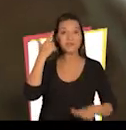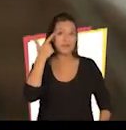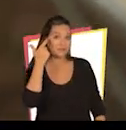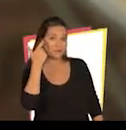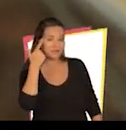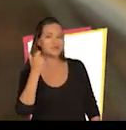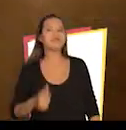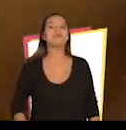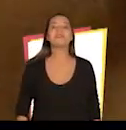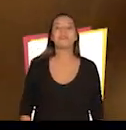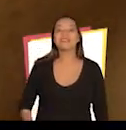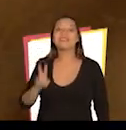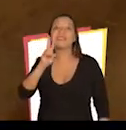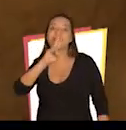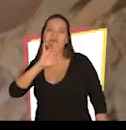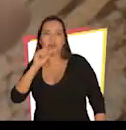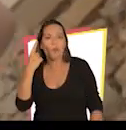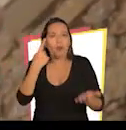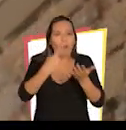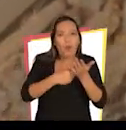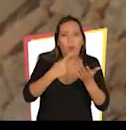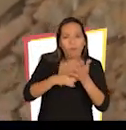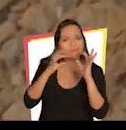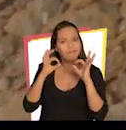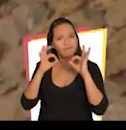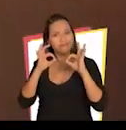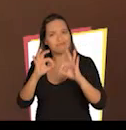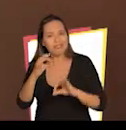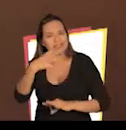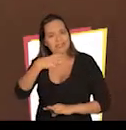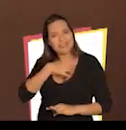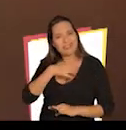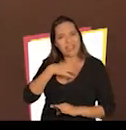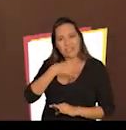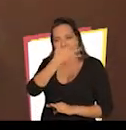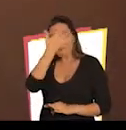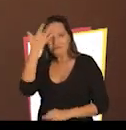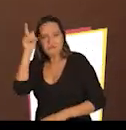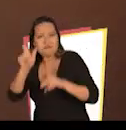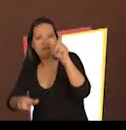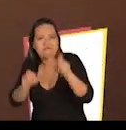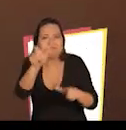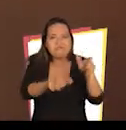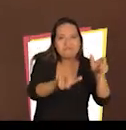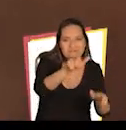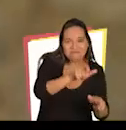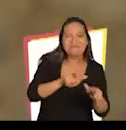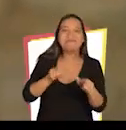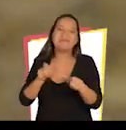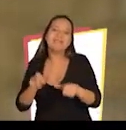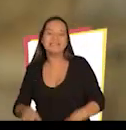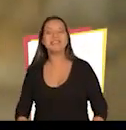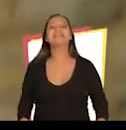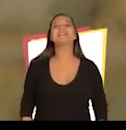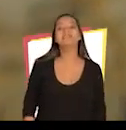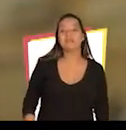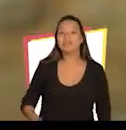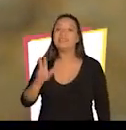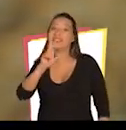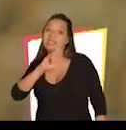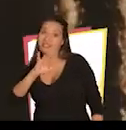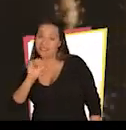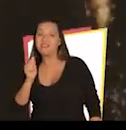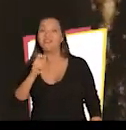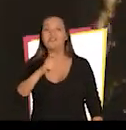Vai ter comprometimento Com o sentimento de uma geração Vai ser